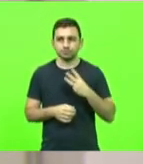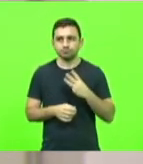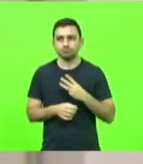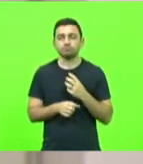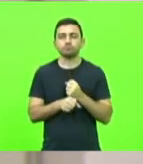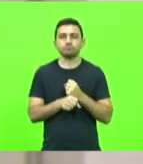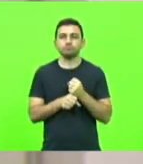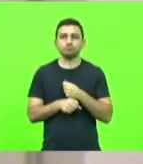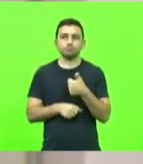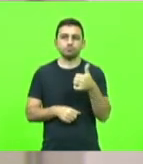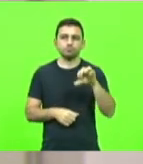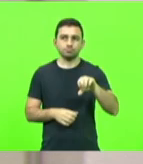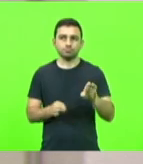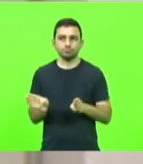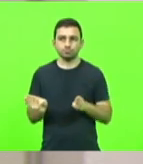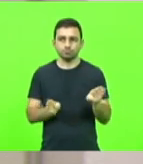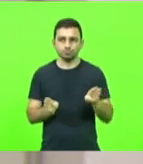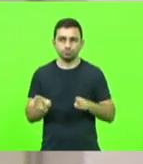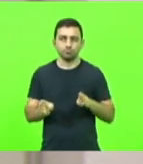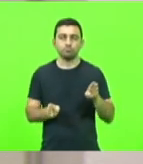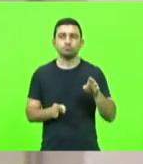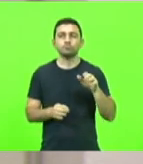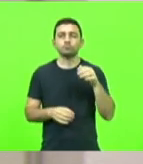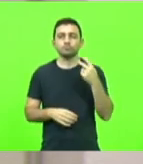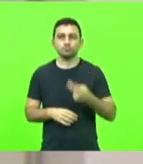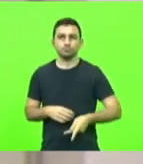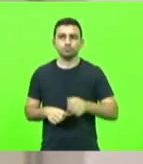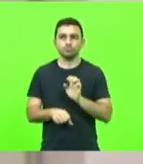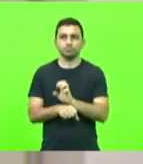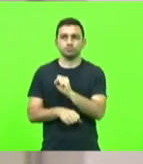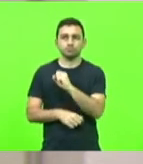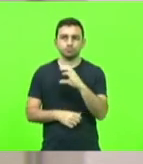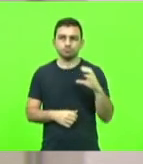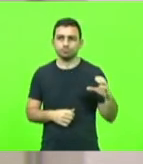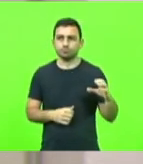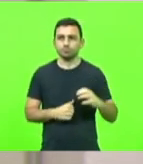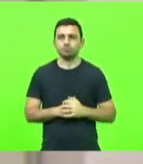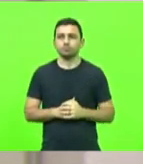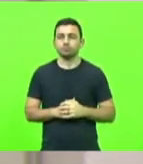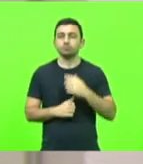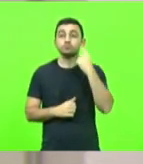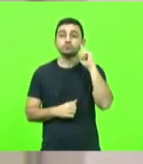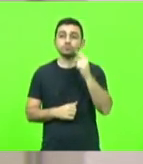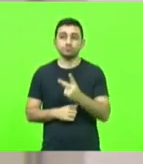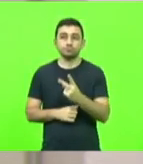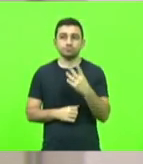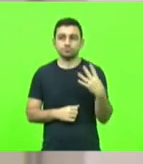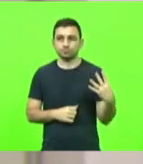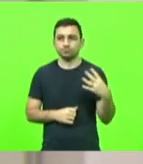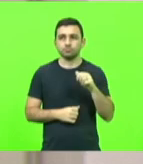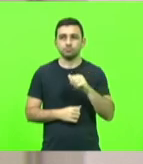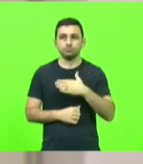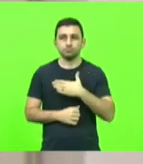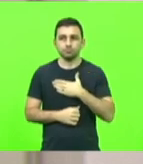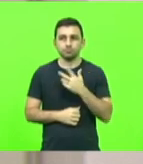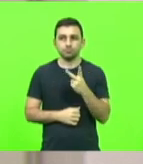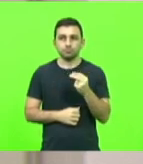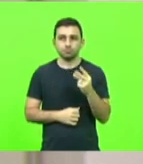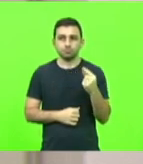19ª Legislatura da Assembleia Legislativa do Estado de Santa Catarina, realizada em 24 de agosto de 2021.